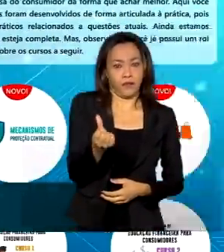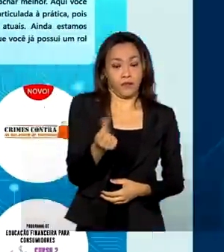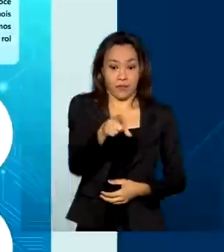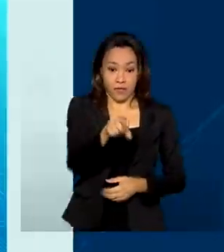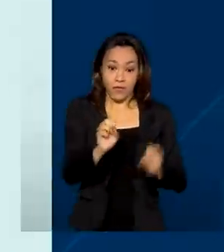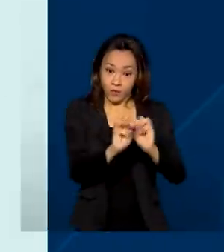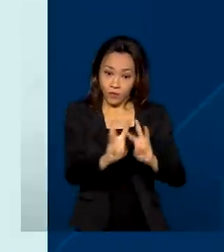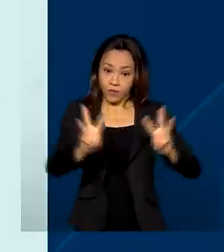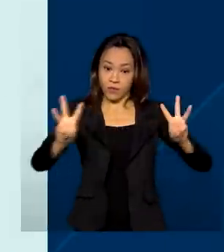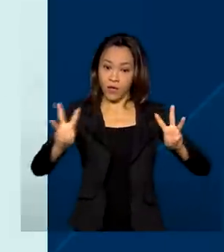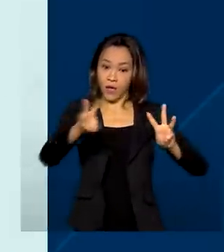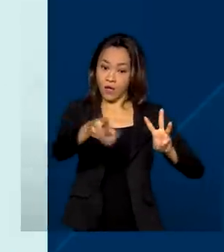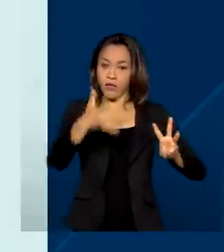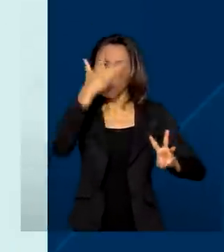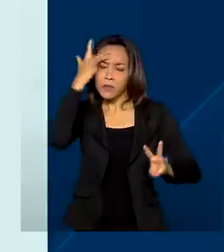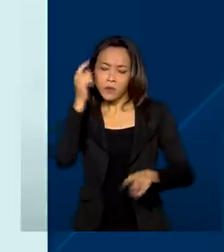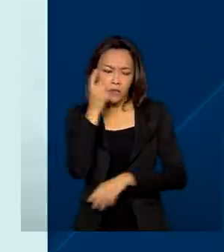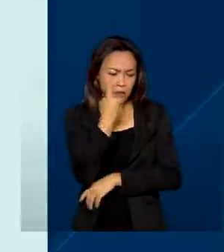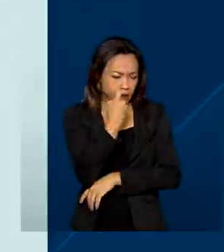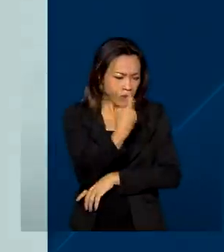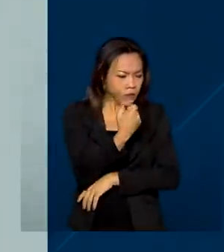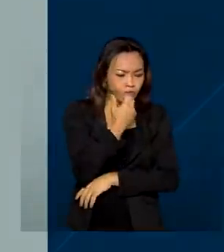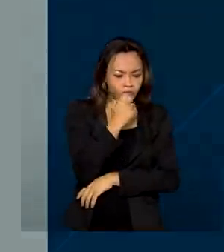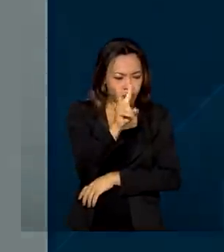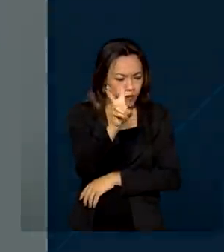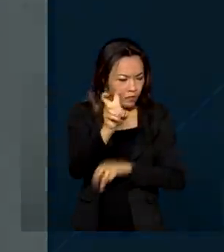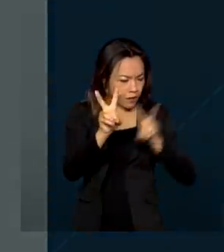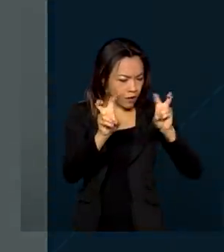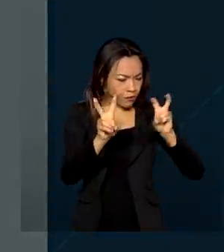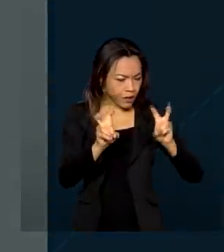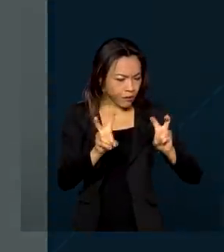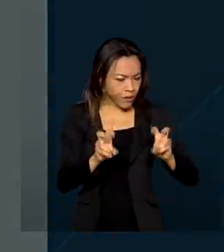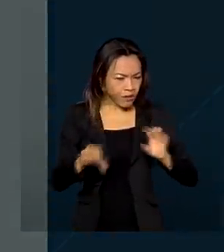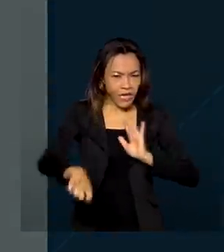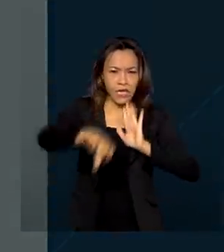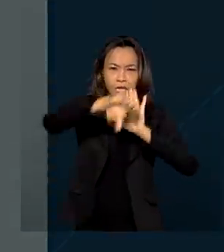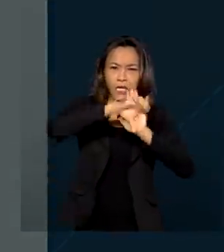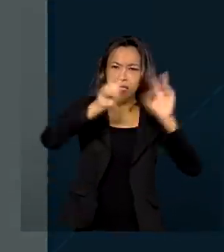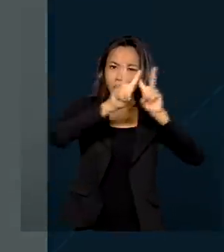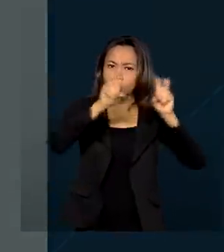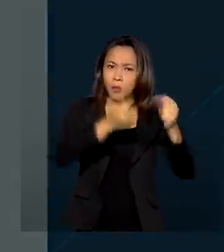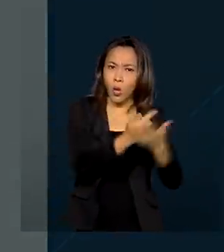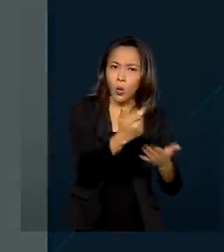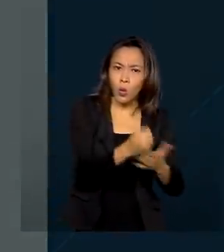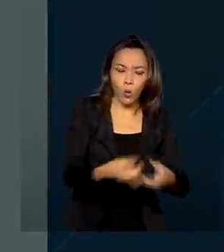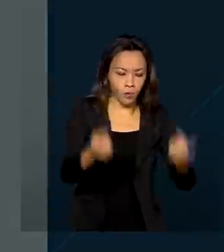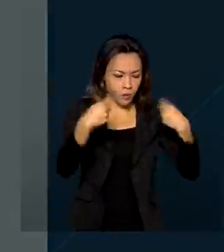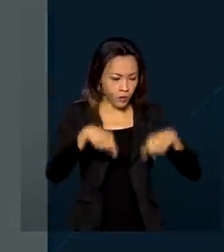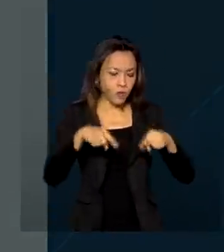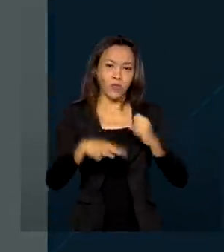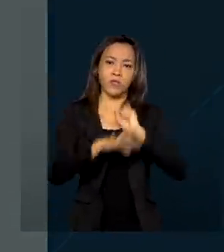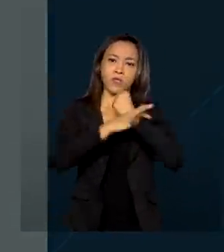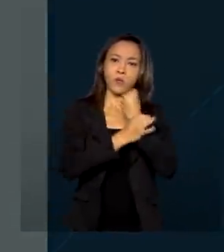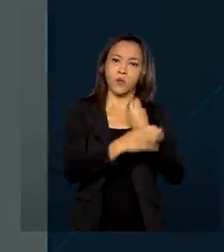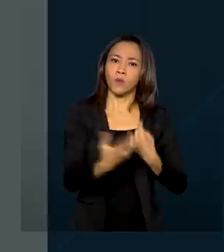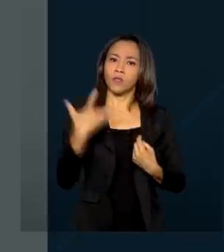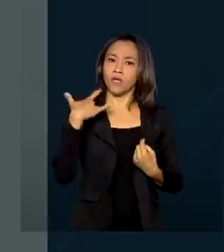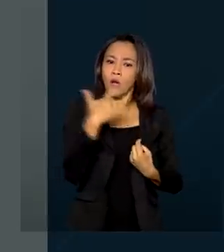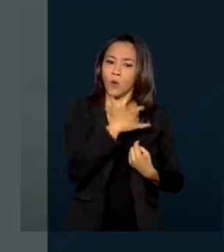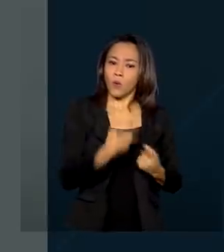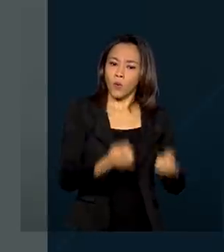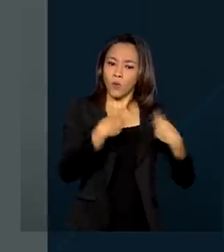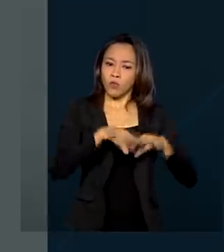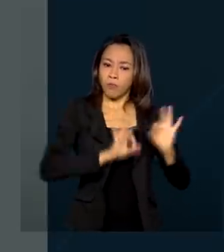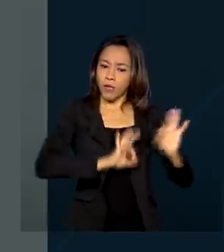site da escola, o interessado pode escolher entre os temas crimes contra as relações de consumo, consumo seguro e saúde, planejar